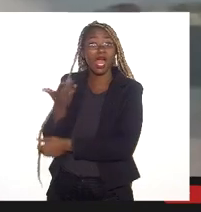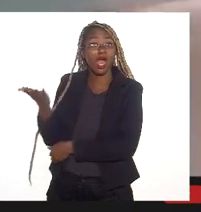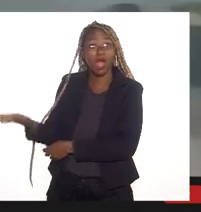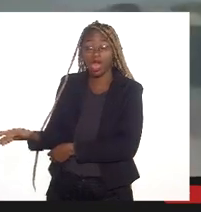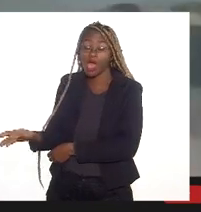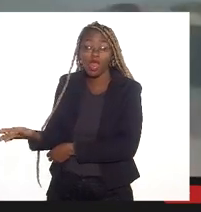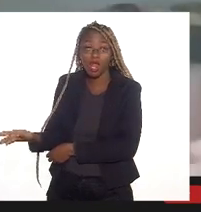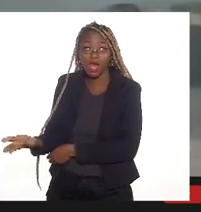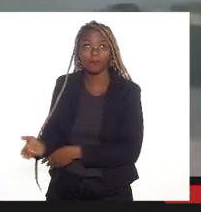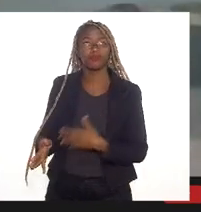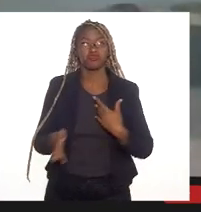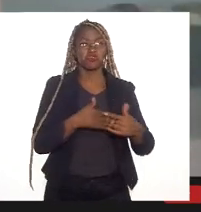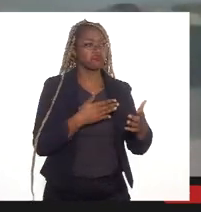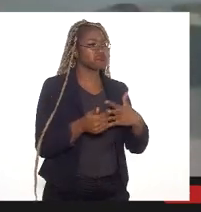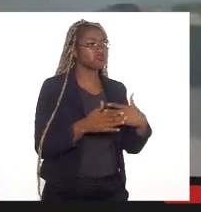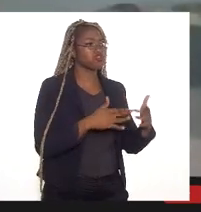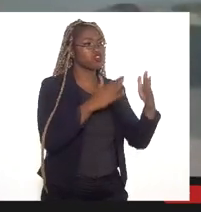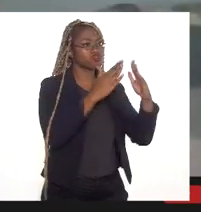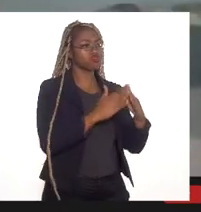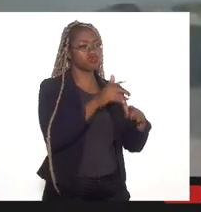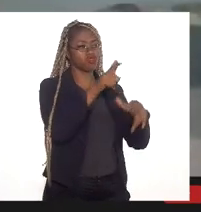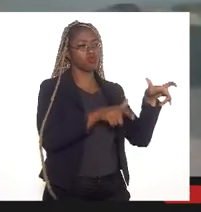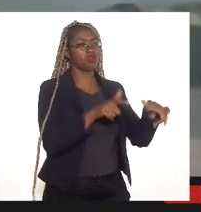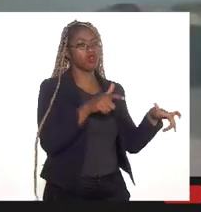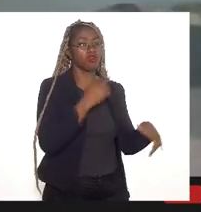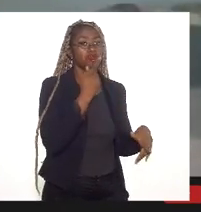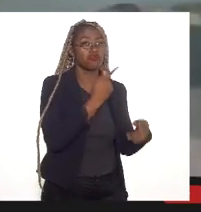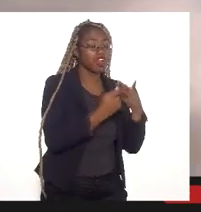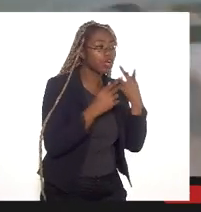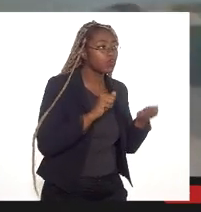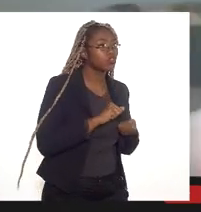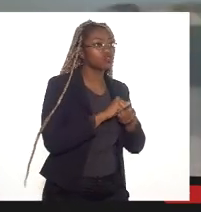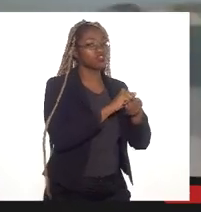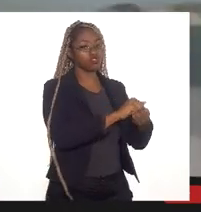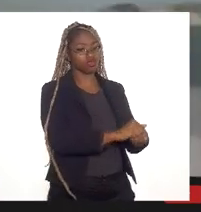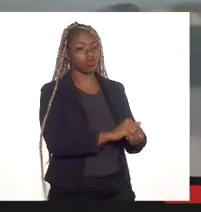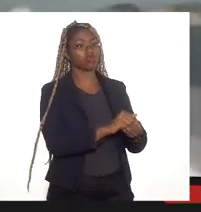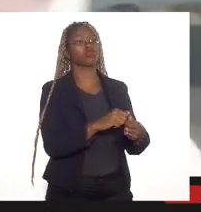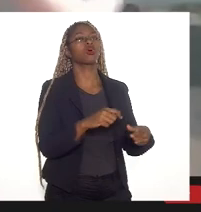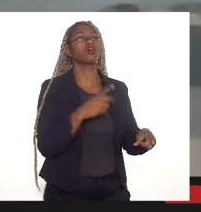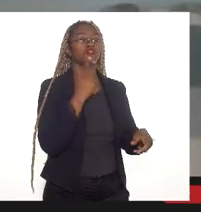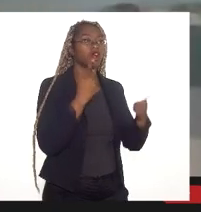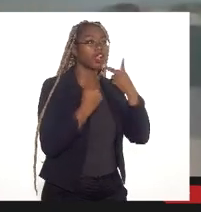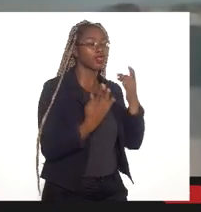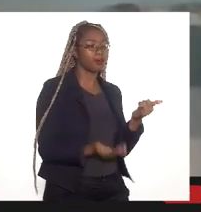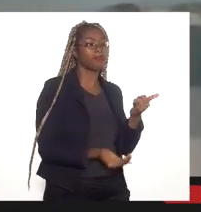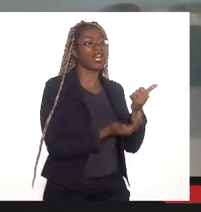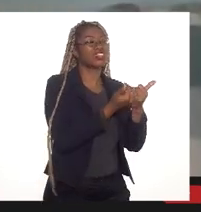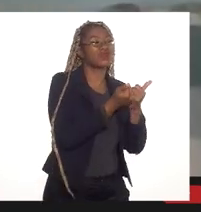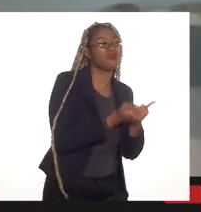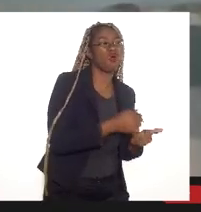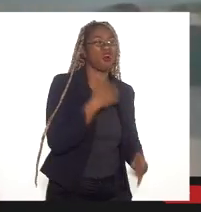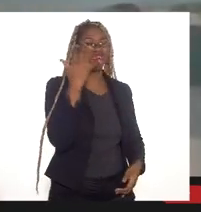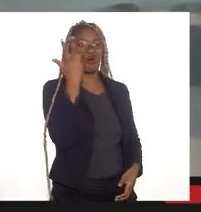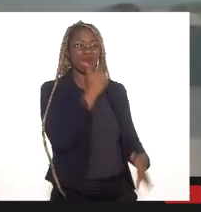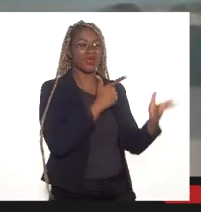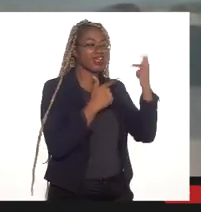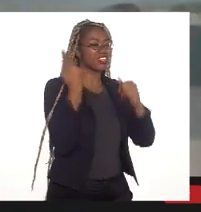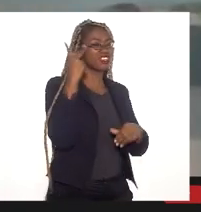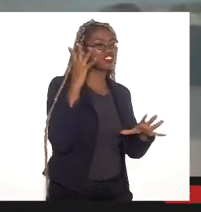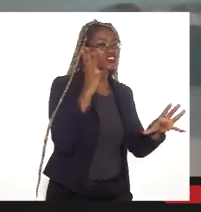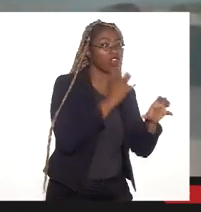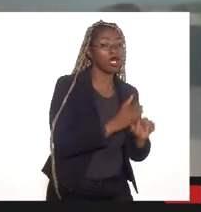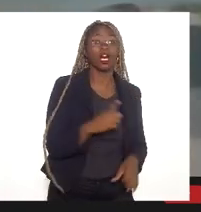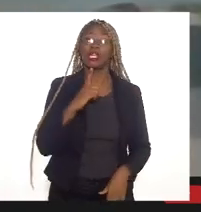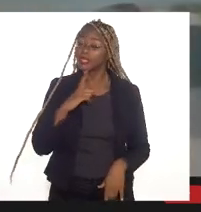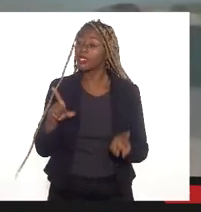independente do que o morador também falou, junto com o que vocês falaram, da parte arqueológica, da beleza arqueológica, existe um outro